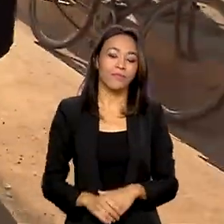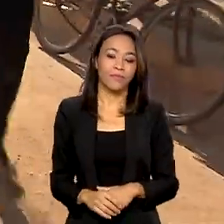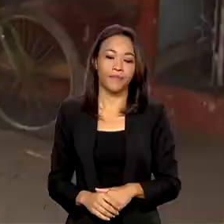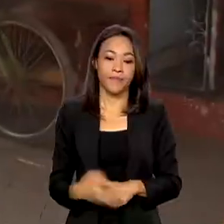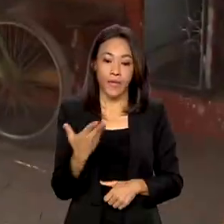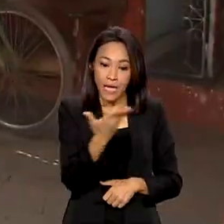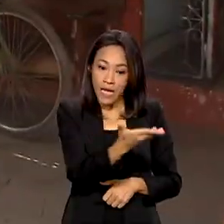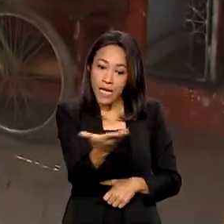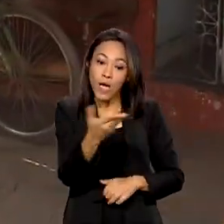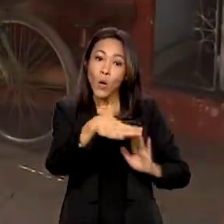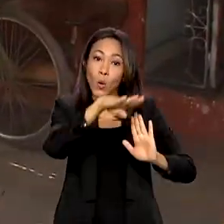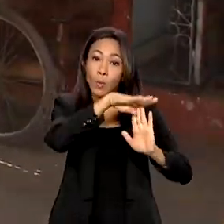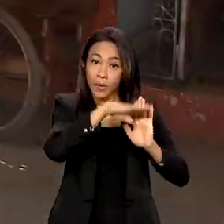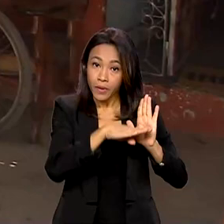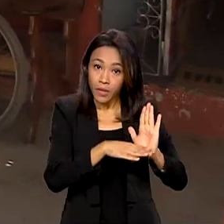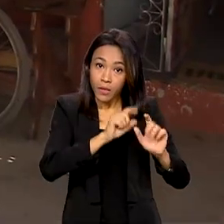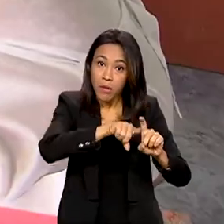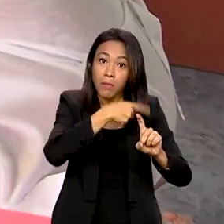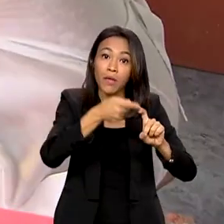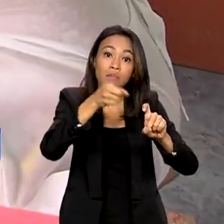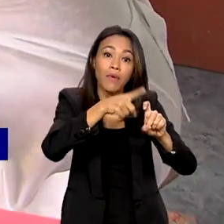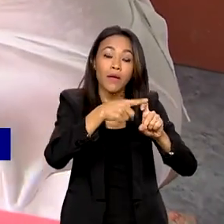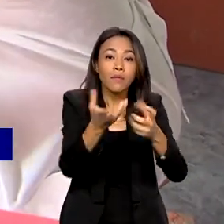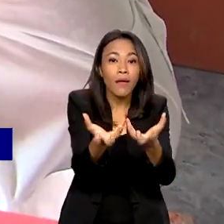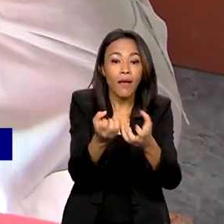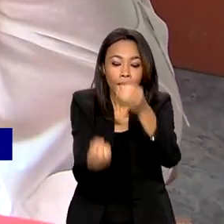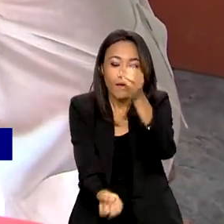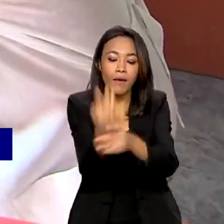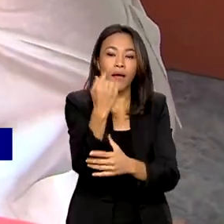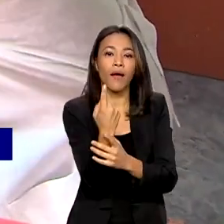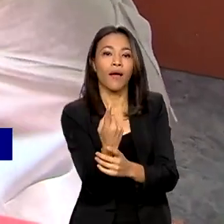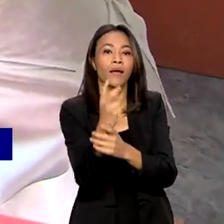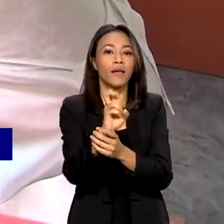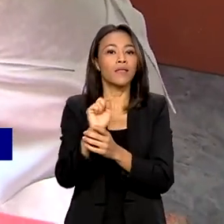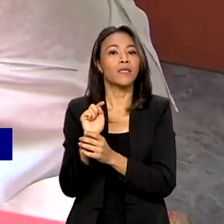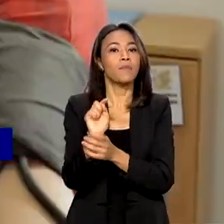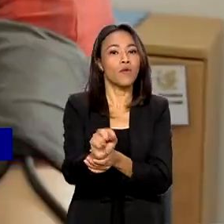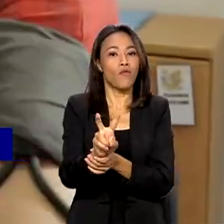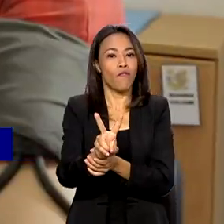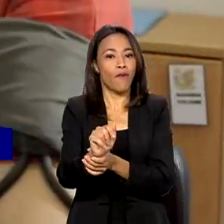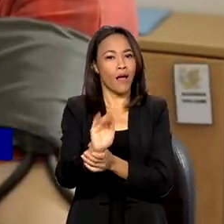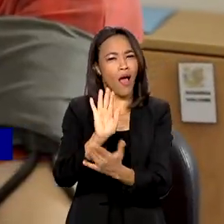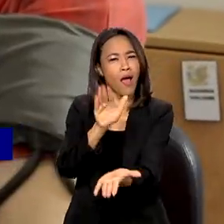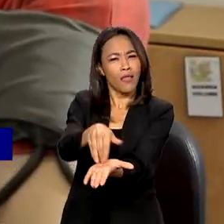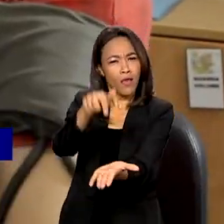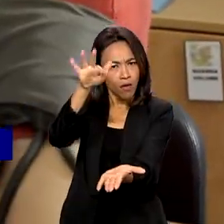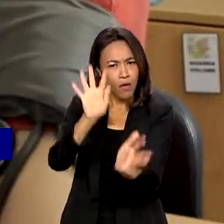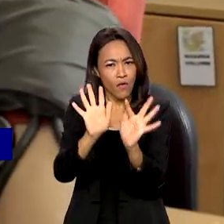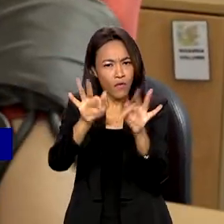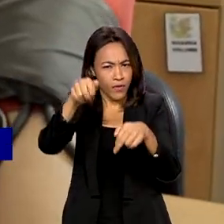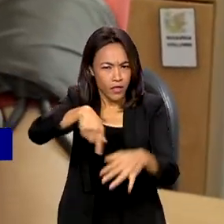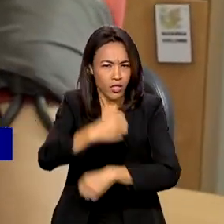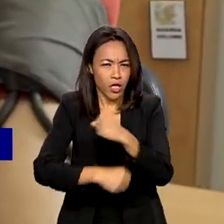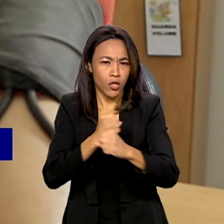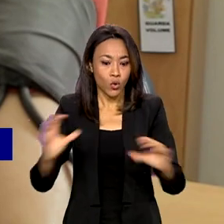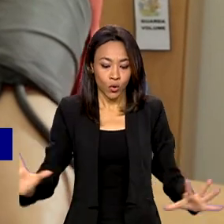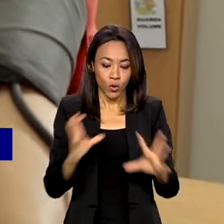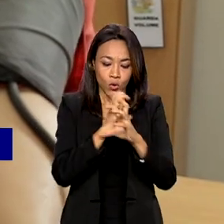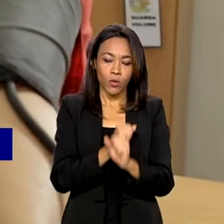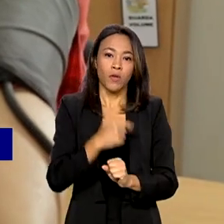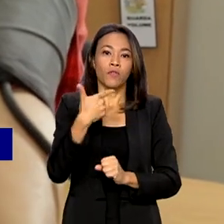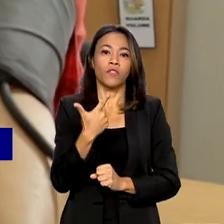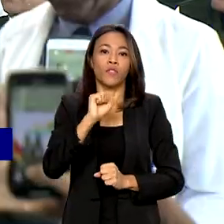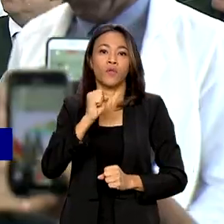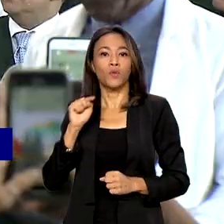O programa Mais Médicos pretende criar 15 mil novas vagas até o fim do ano, totalizando 28 mil profissionais